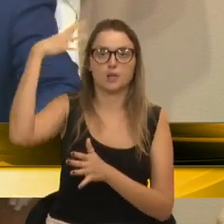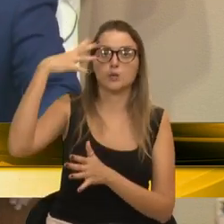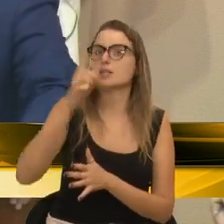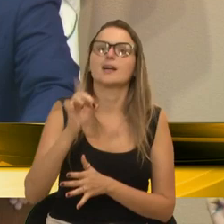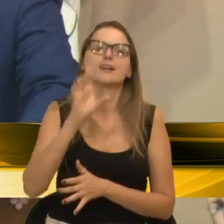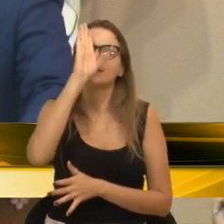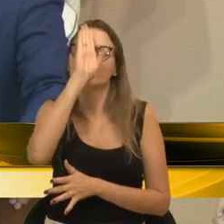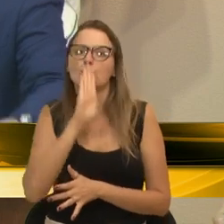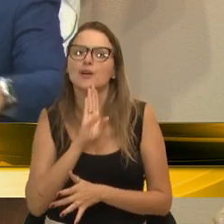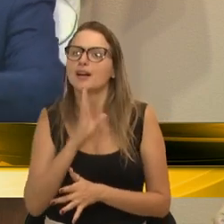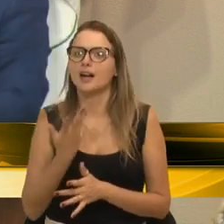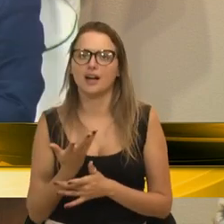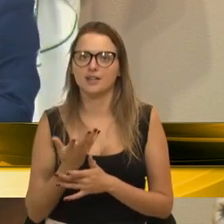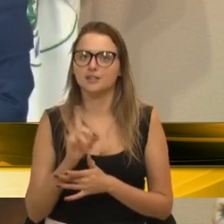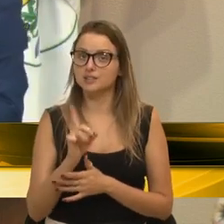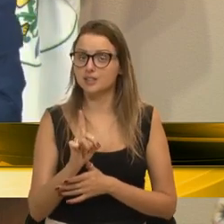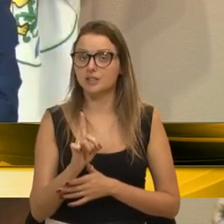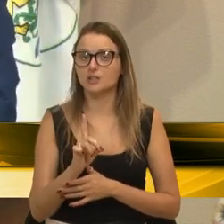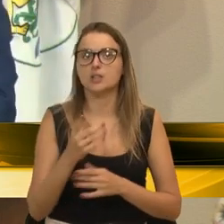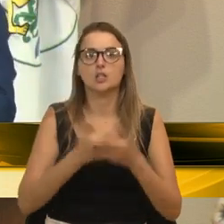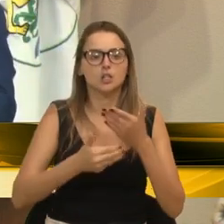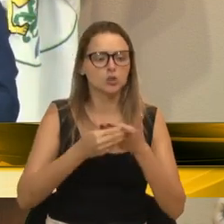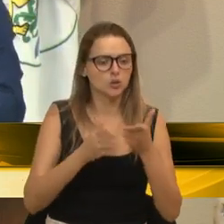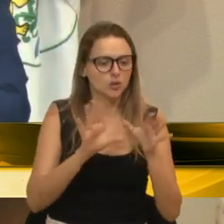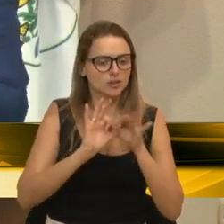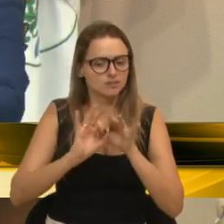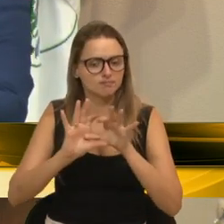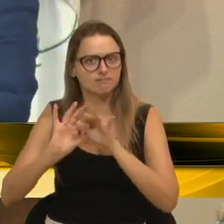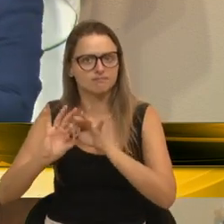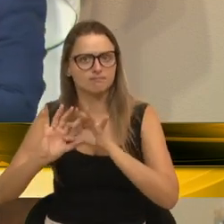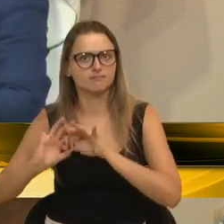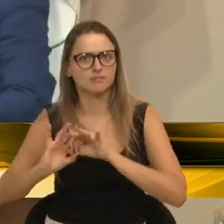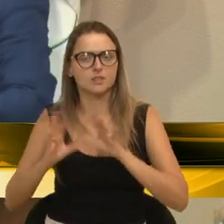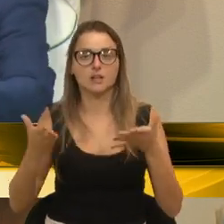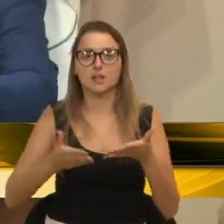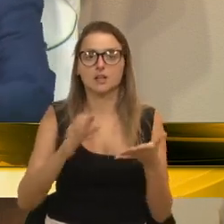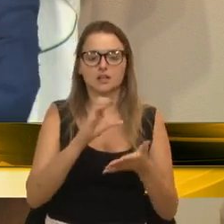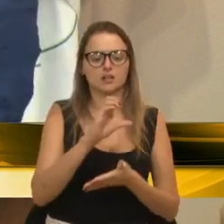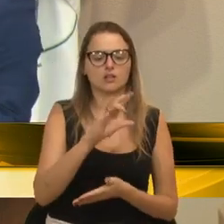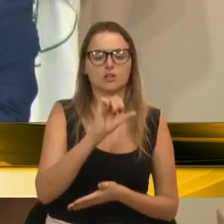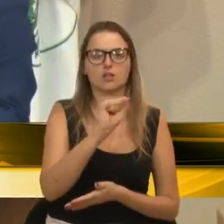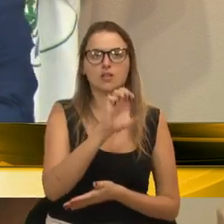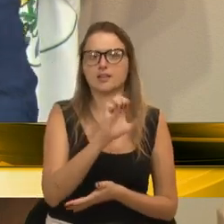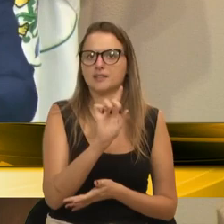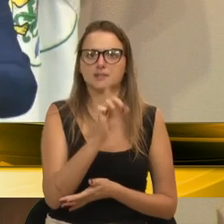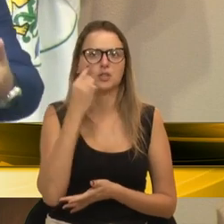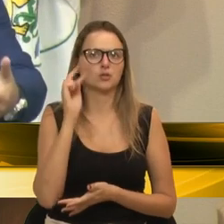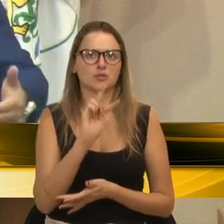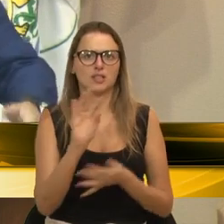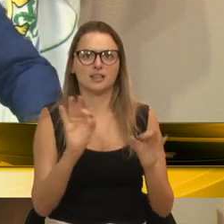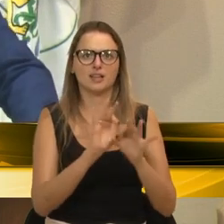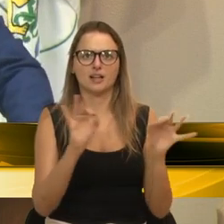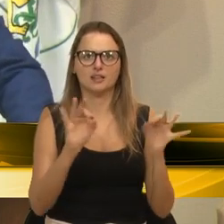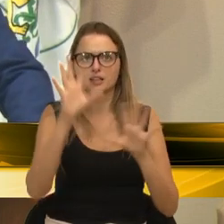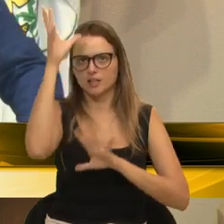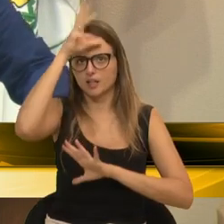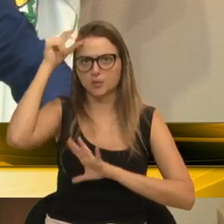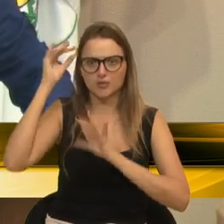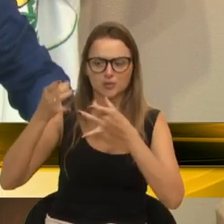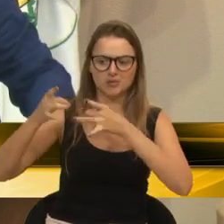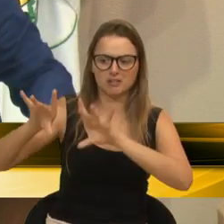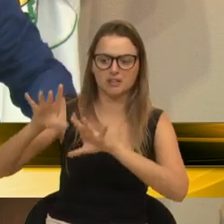graça. E essas parcerias que o município precisa fomentar. E nesses momentos de crise, a gente não vê, pelo contrário, vê o município abandonando as empresas.